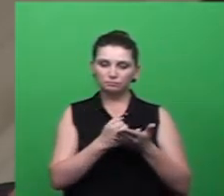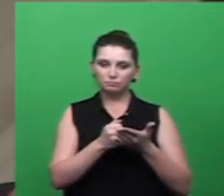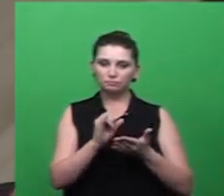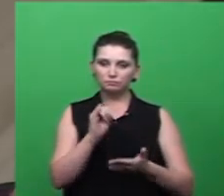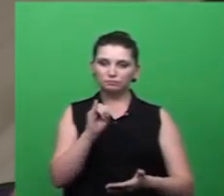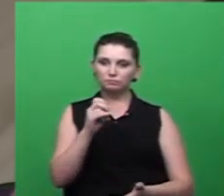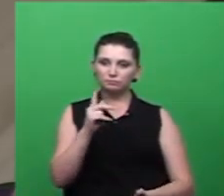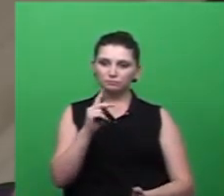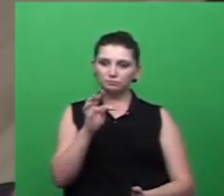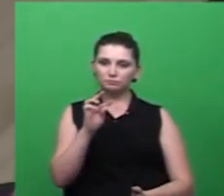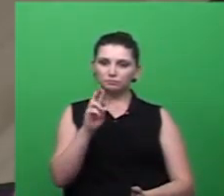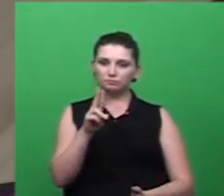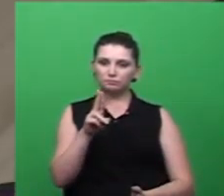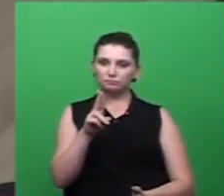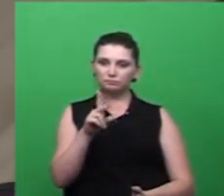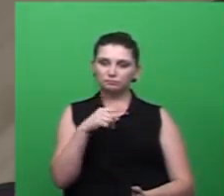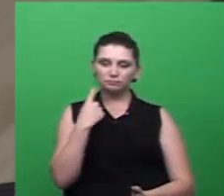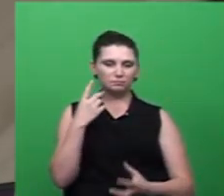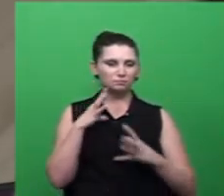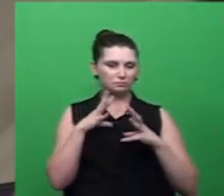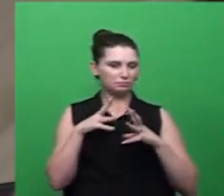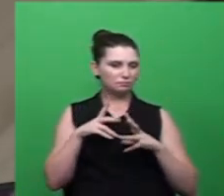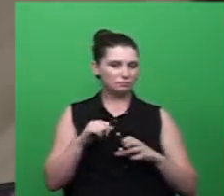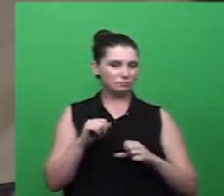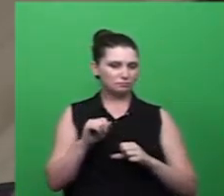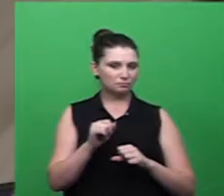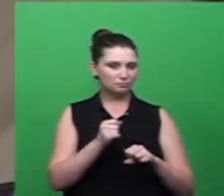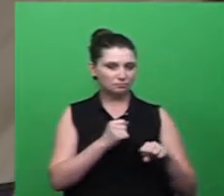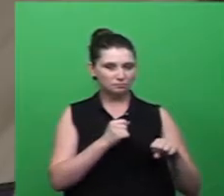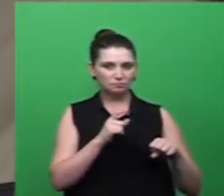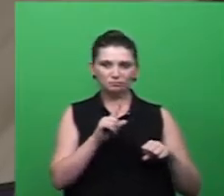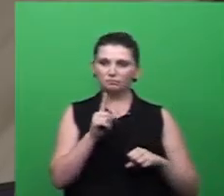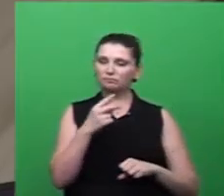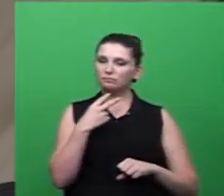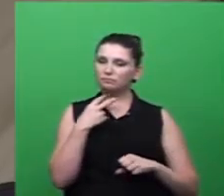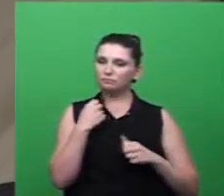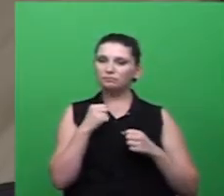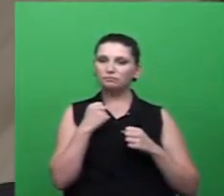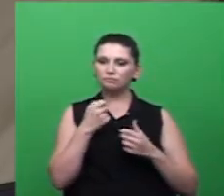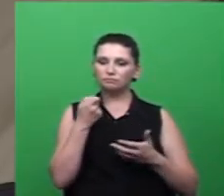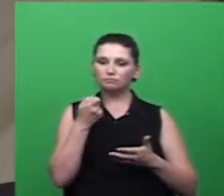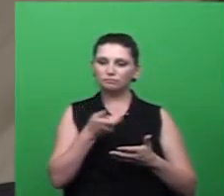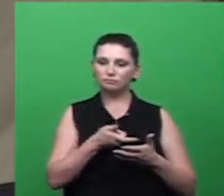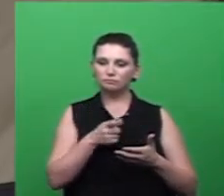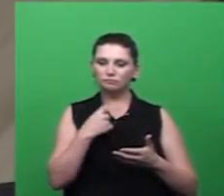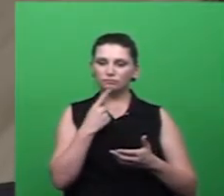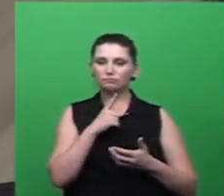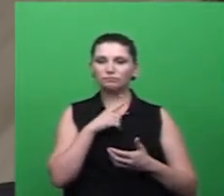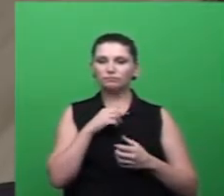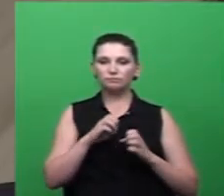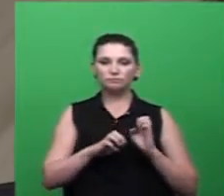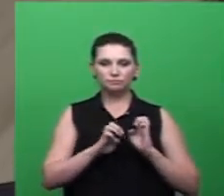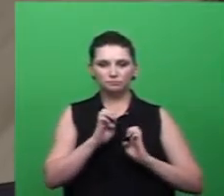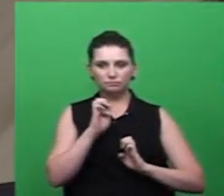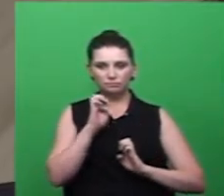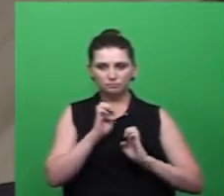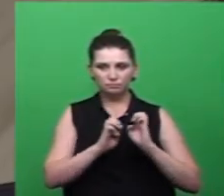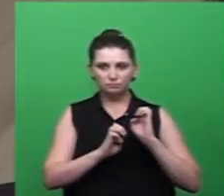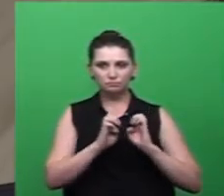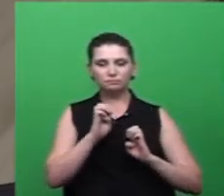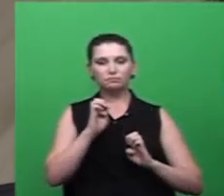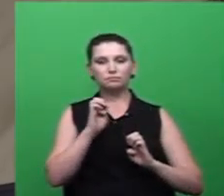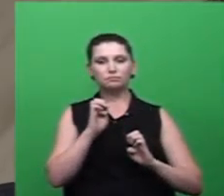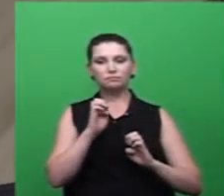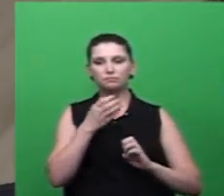limpando o terreno e ficarmos com prejuízo. Até porque nós disponibilizamos máquinas, equipamentos, homens,